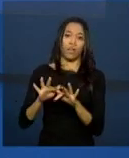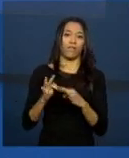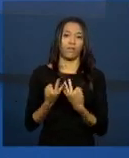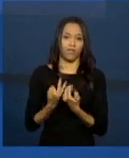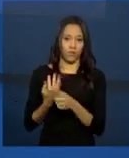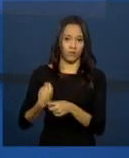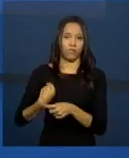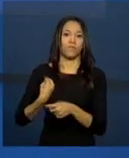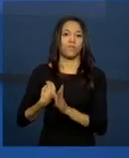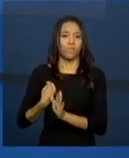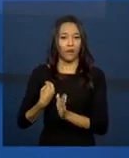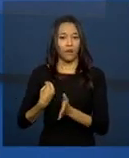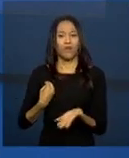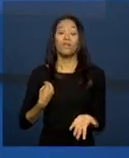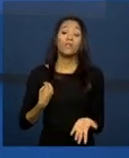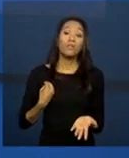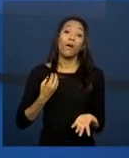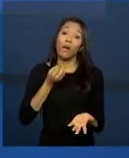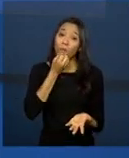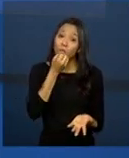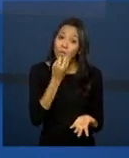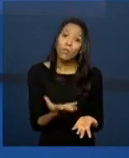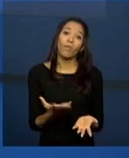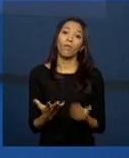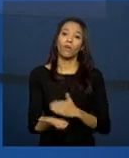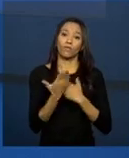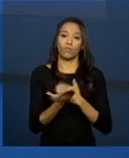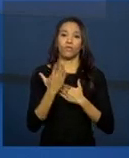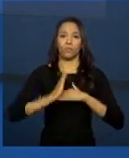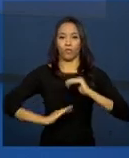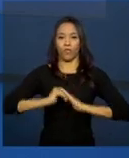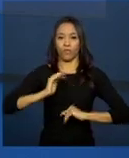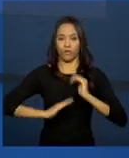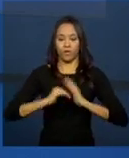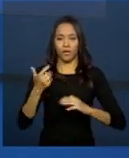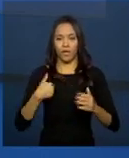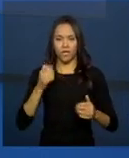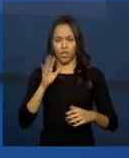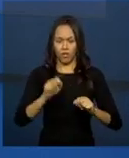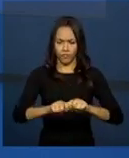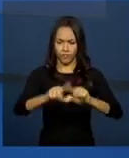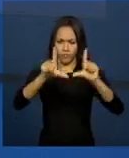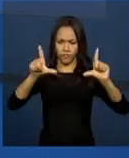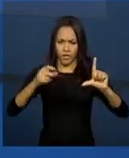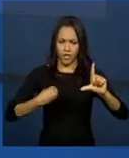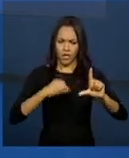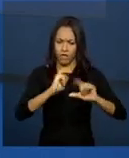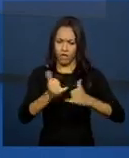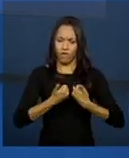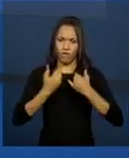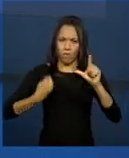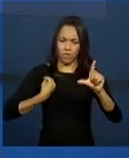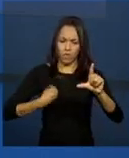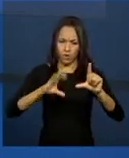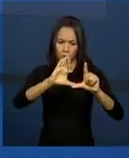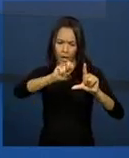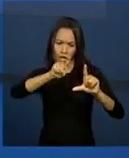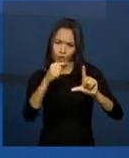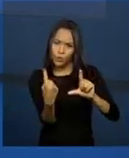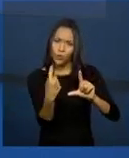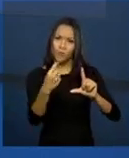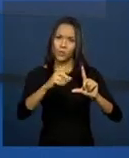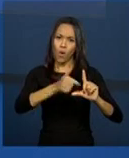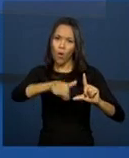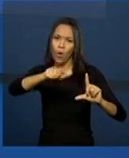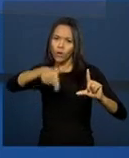acho que é muito vantajoso para o profissional, porque ele passa a ver o que já existe daquela família no Cade Único, no SISC. Então,